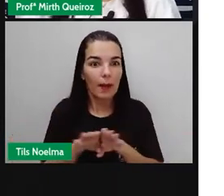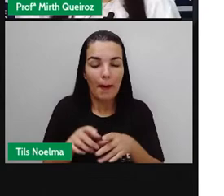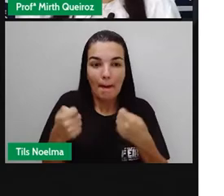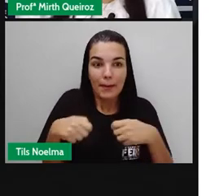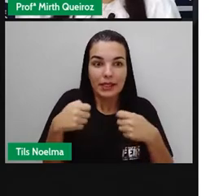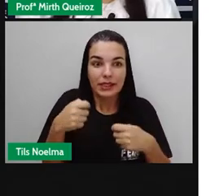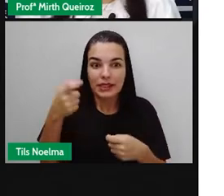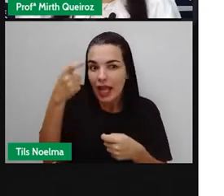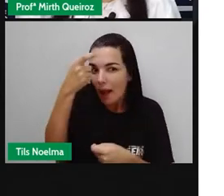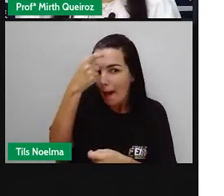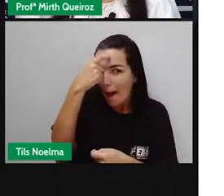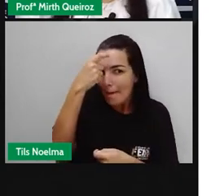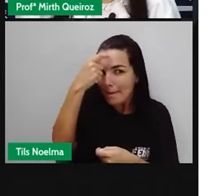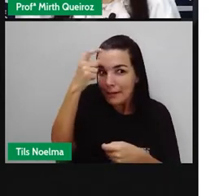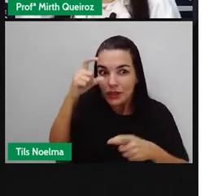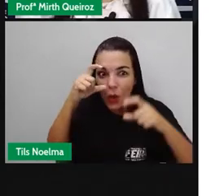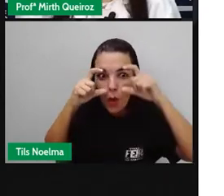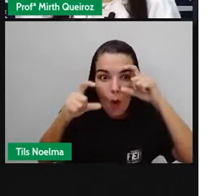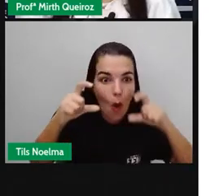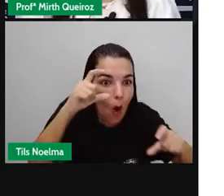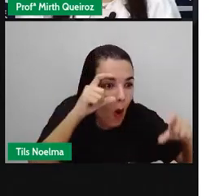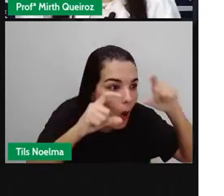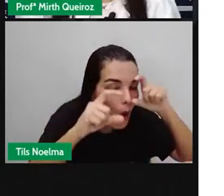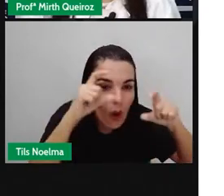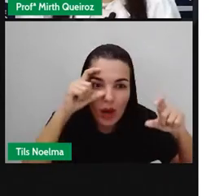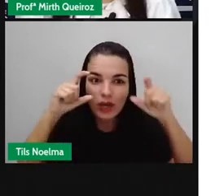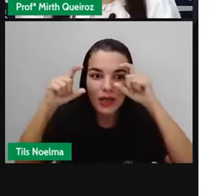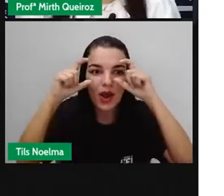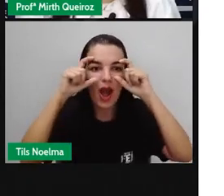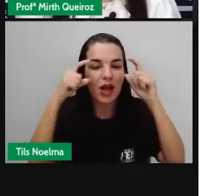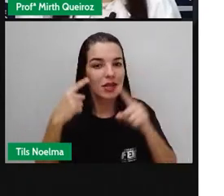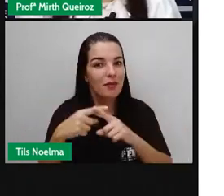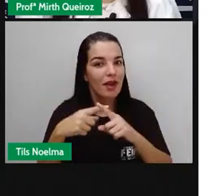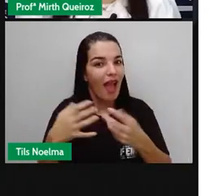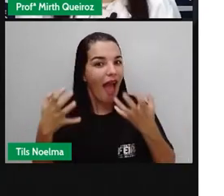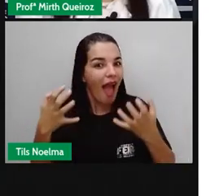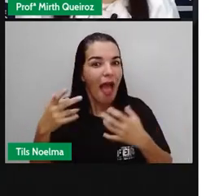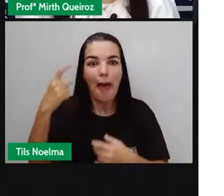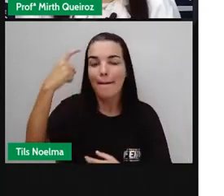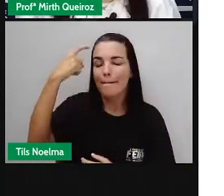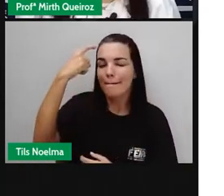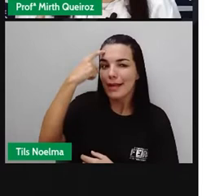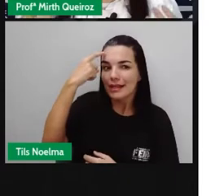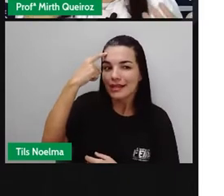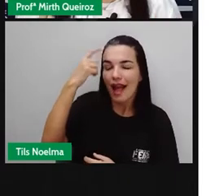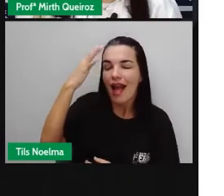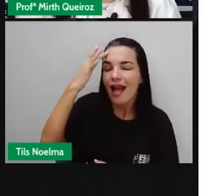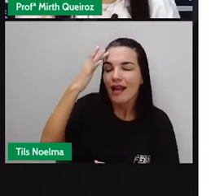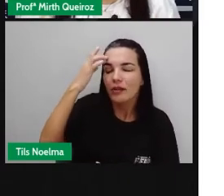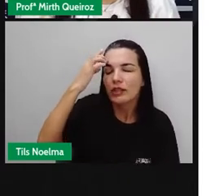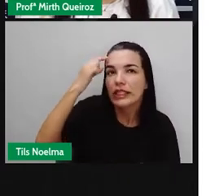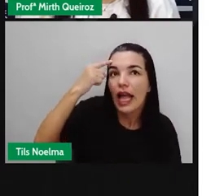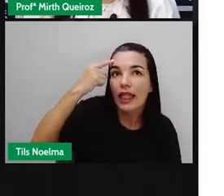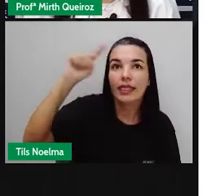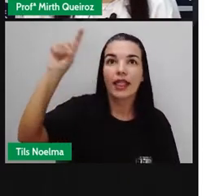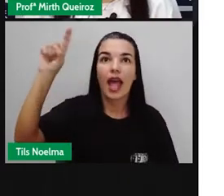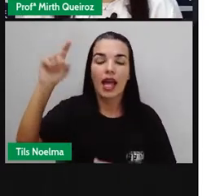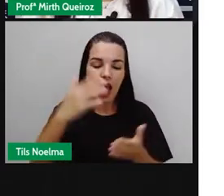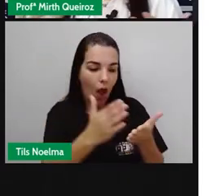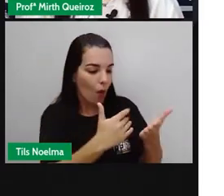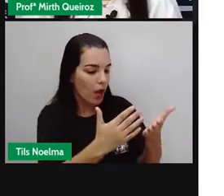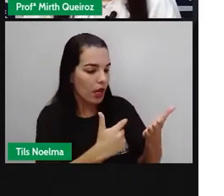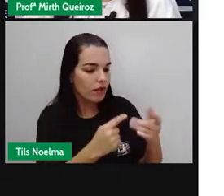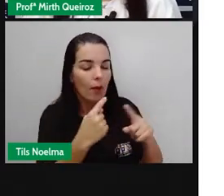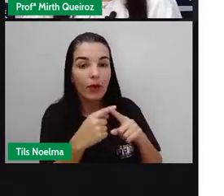muito importante para a gente pensar nas ideias dos livros. A gente ler o livro não é somente por ler. A gente também